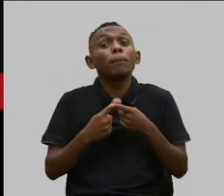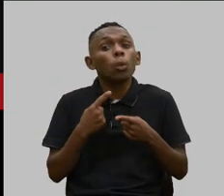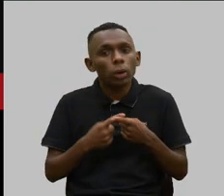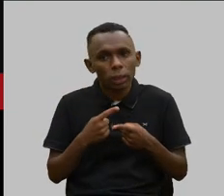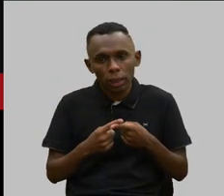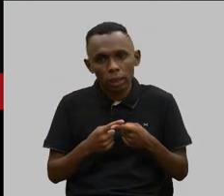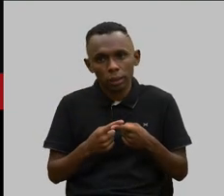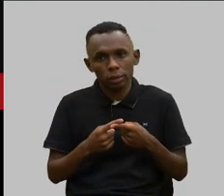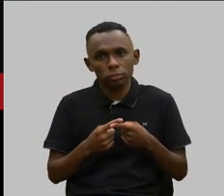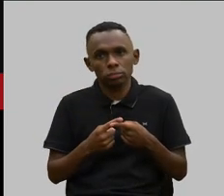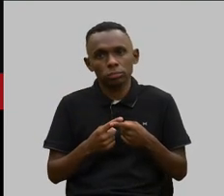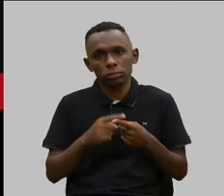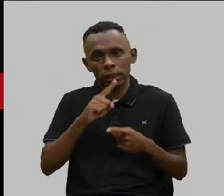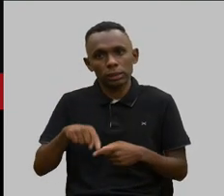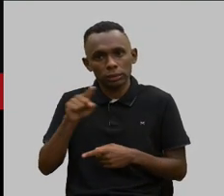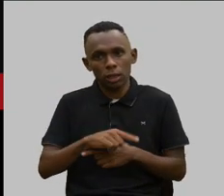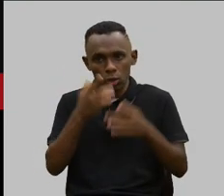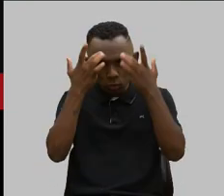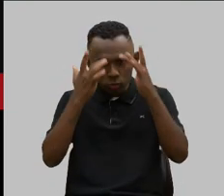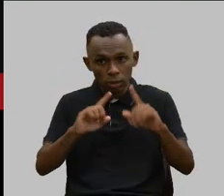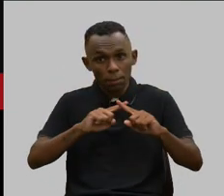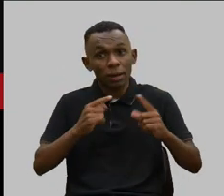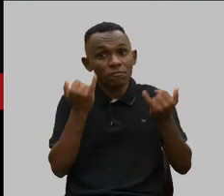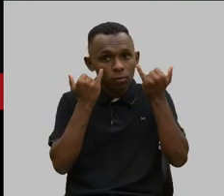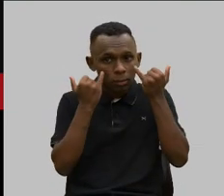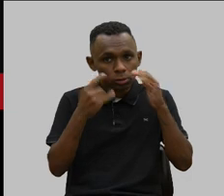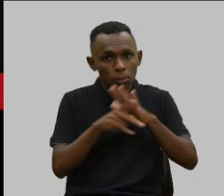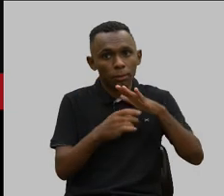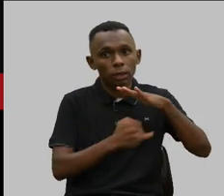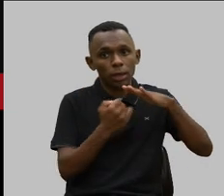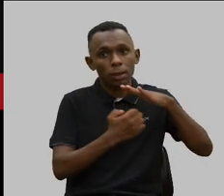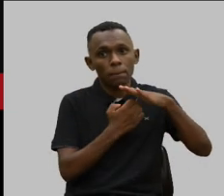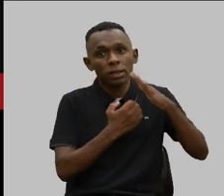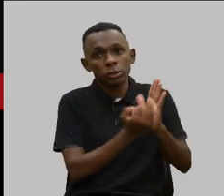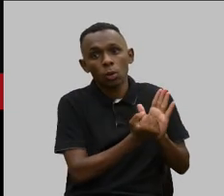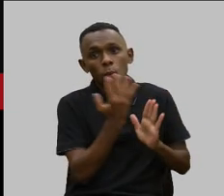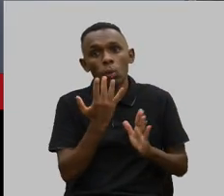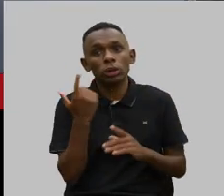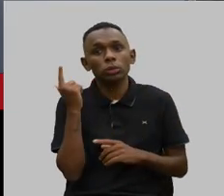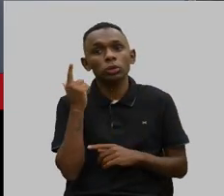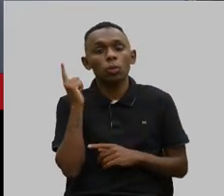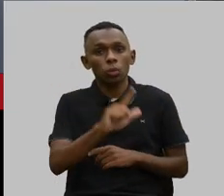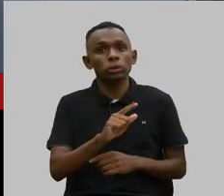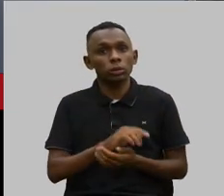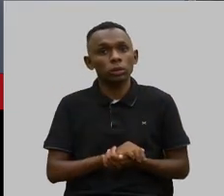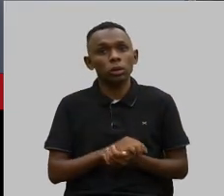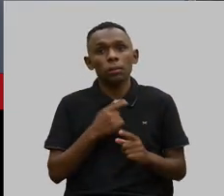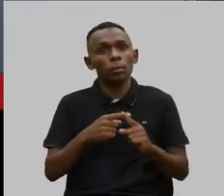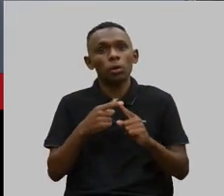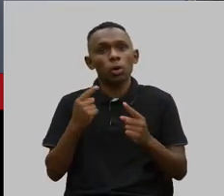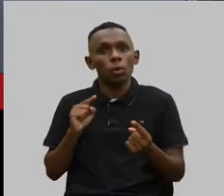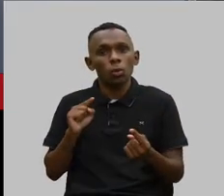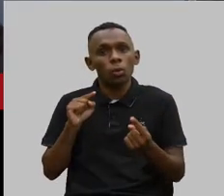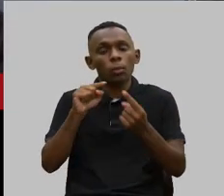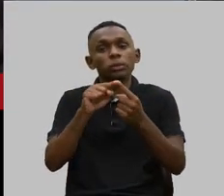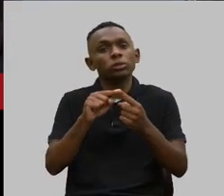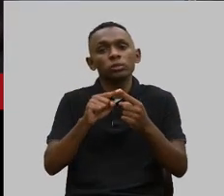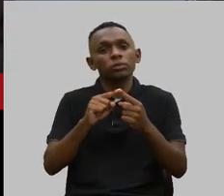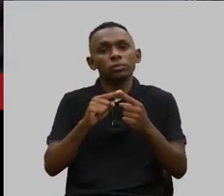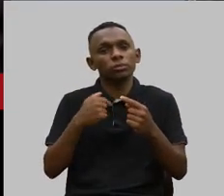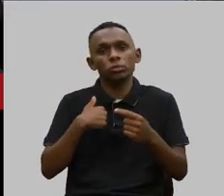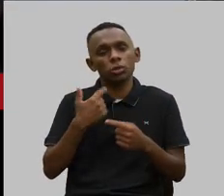consigo das operadoras o motivo porque a gente não tem a motivação da rescisão do